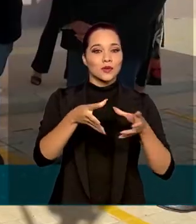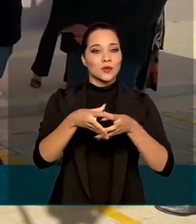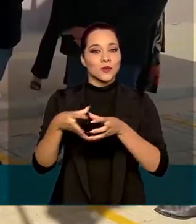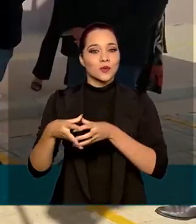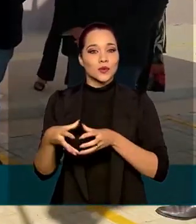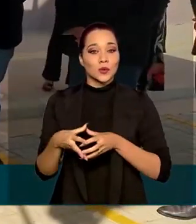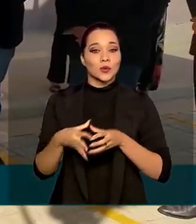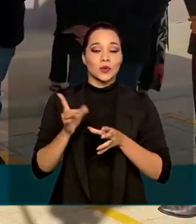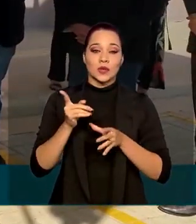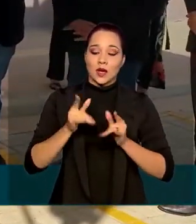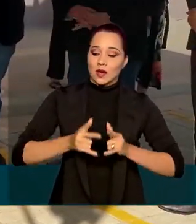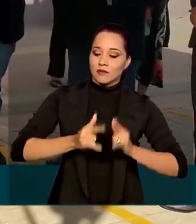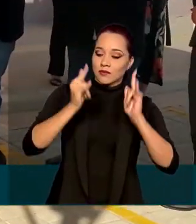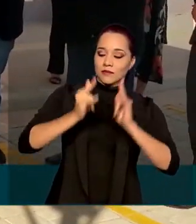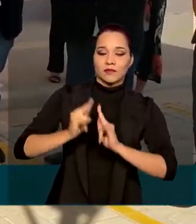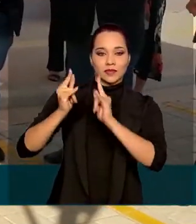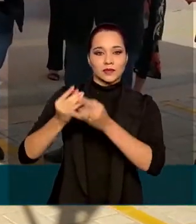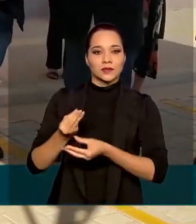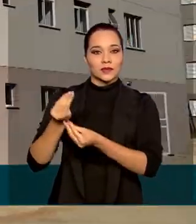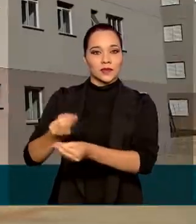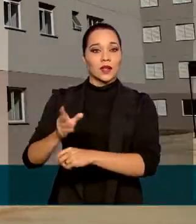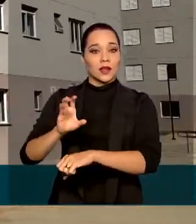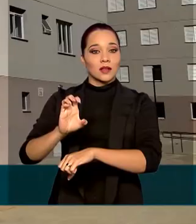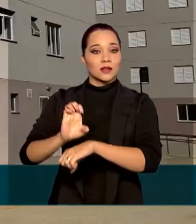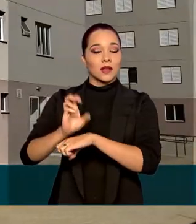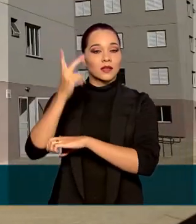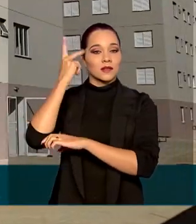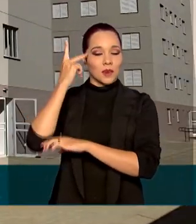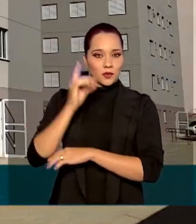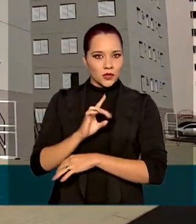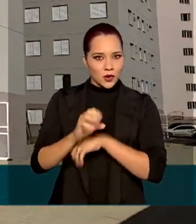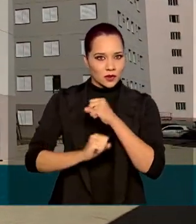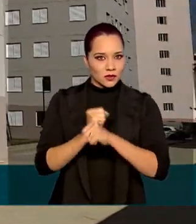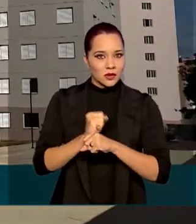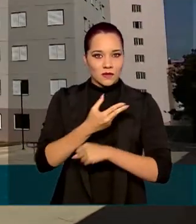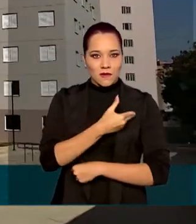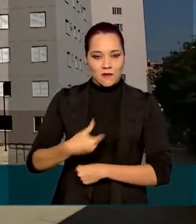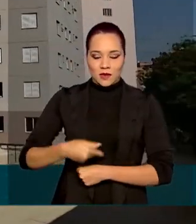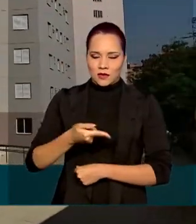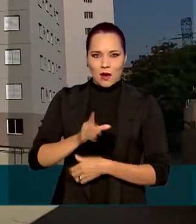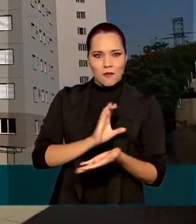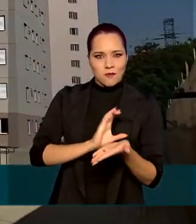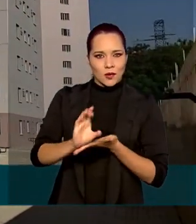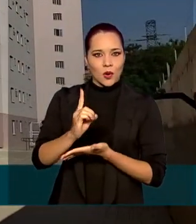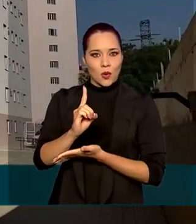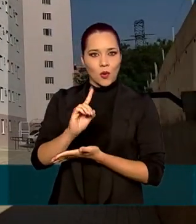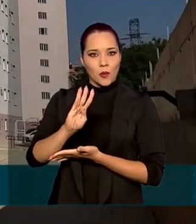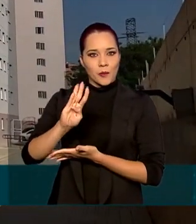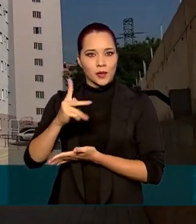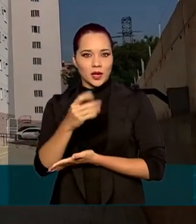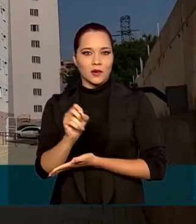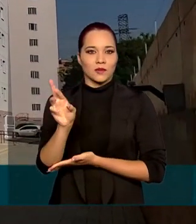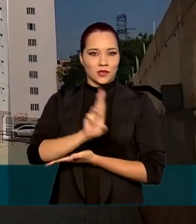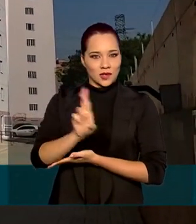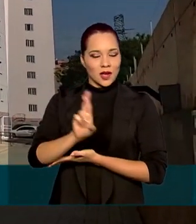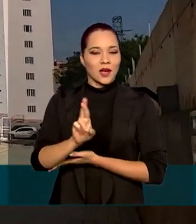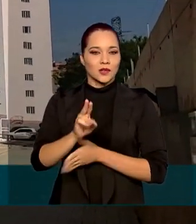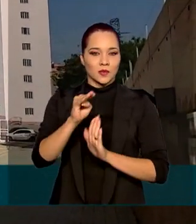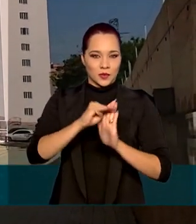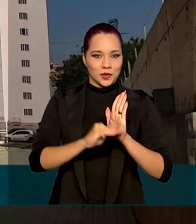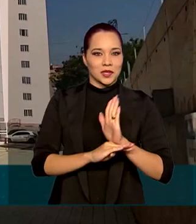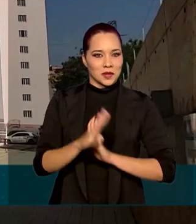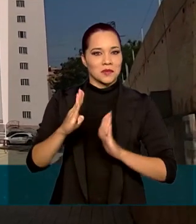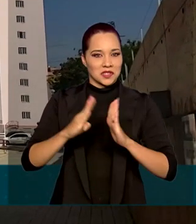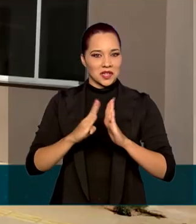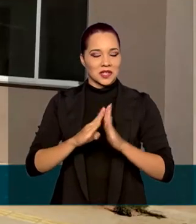habitacionais entregues no estado de São Paulo. Só neste ano, o governo já investiu mais de um bilhão de reais no programa de